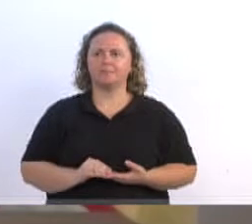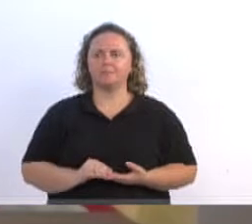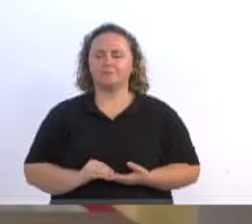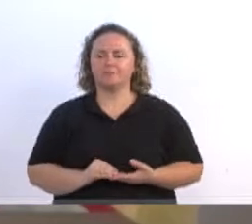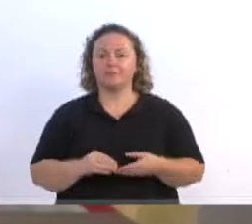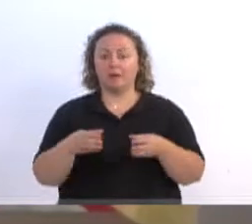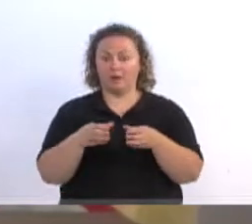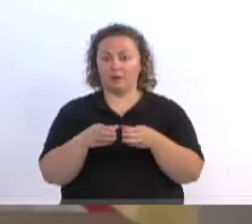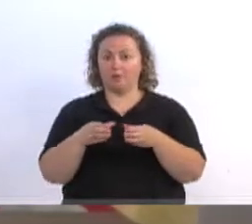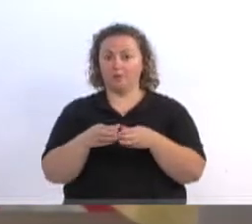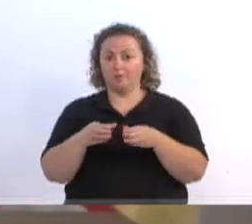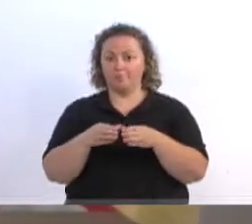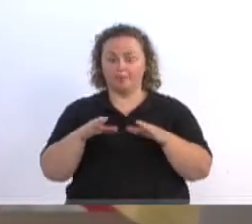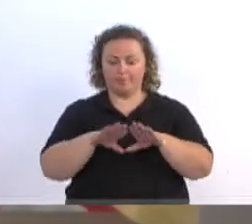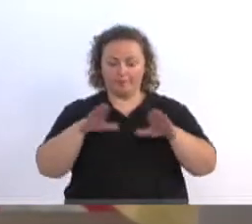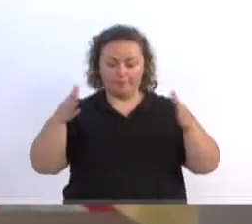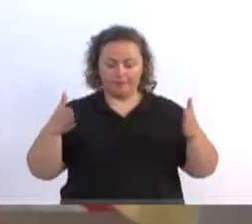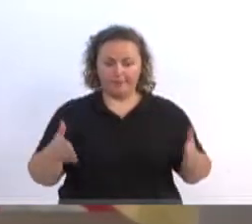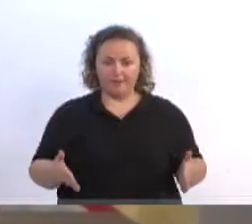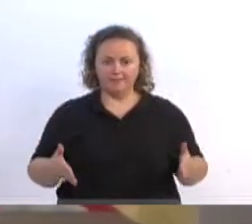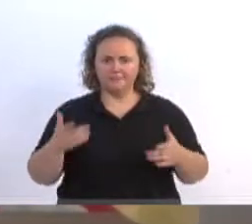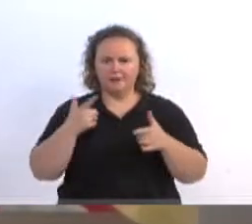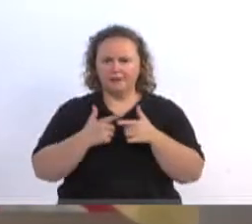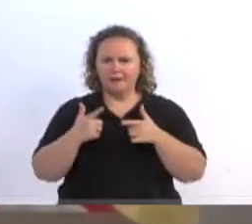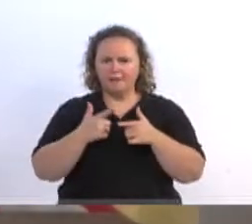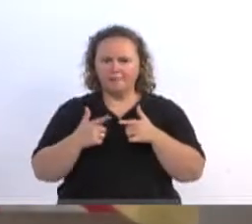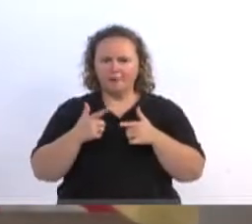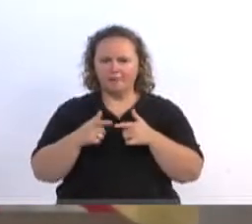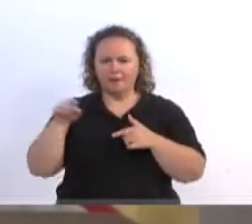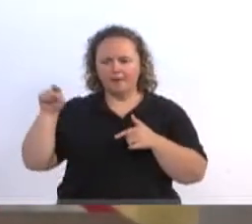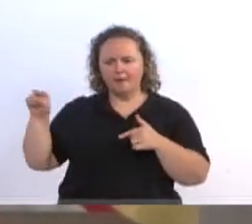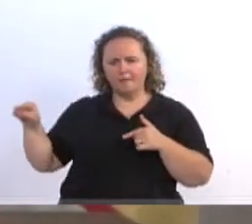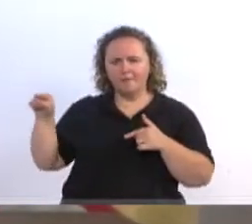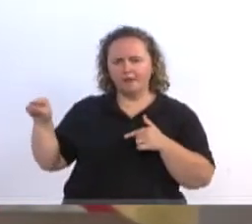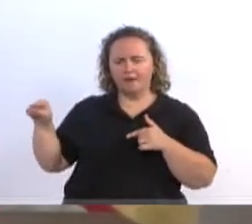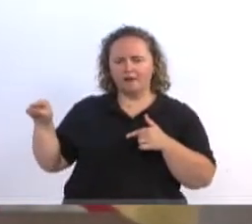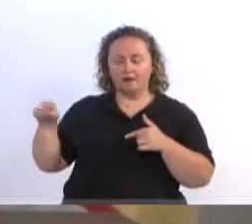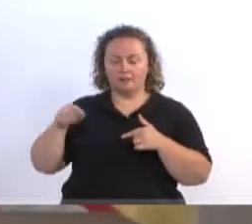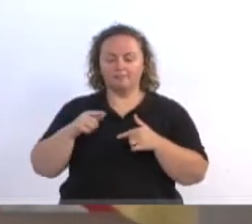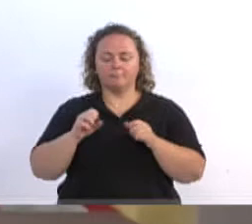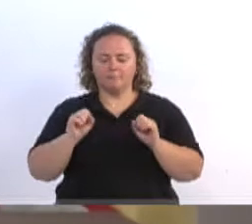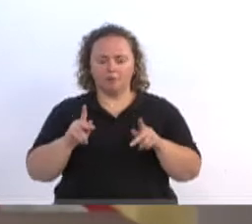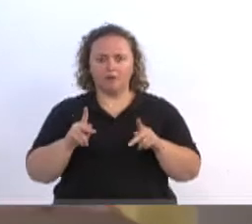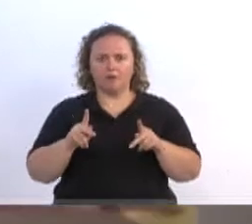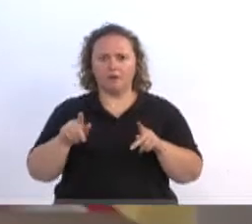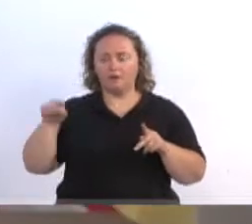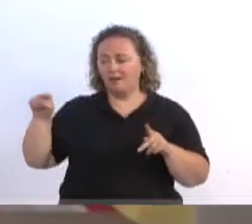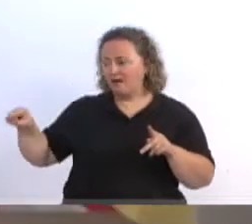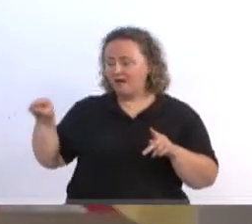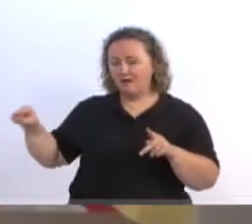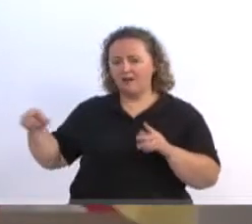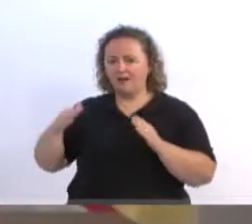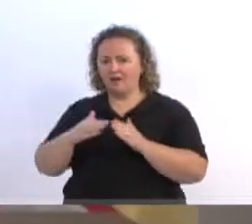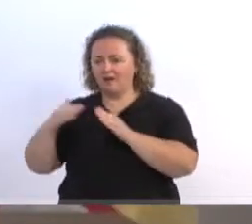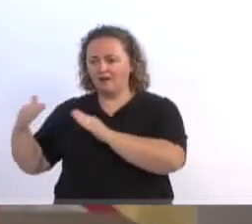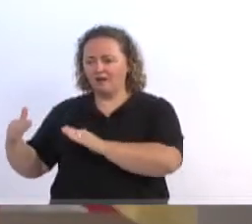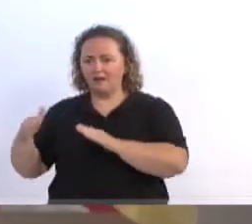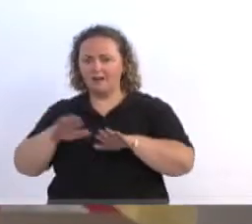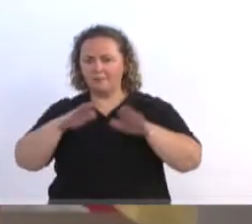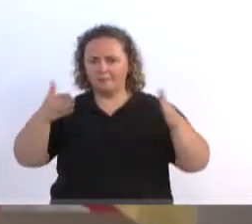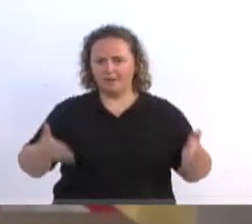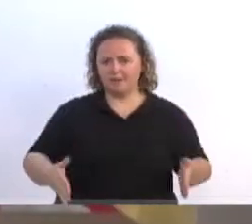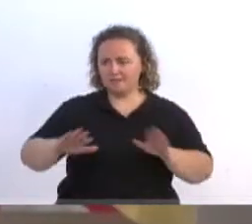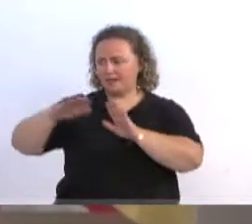na sua mesa, resolvendo um problema deles, e o vizinho, o equipamento do lado, caiu e desmanchou. Eles largaram